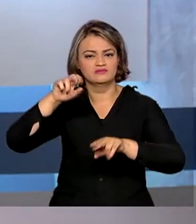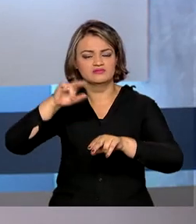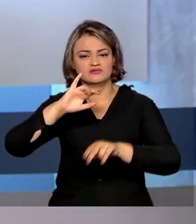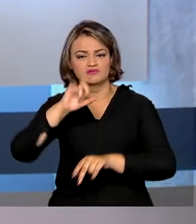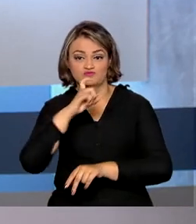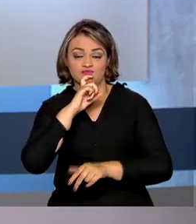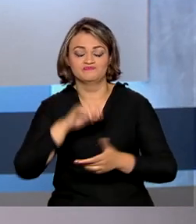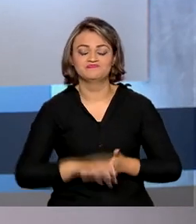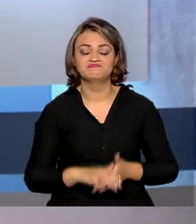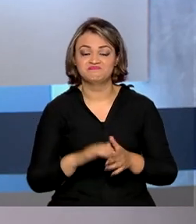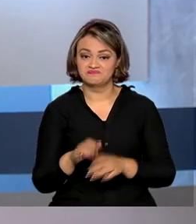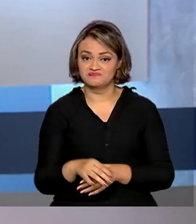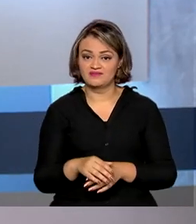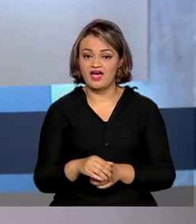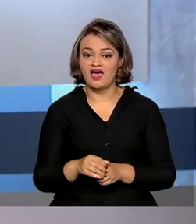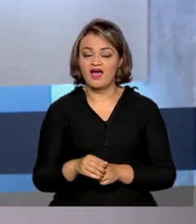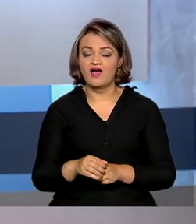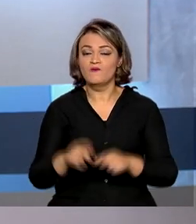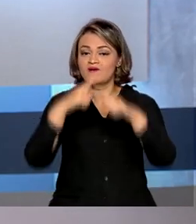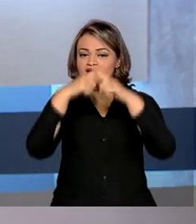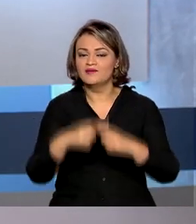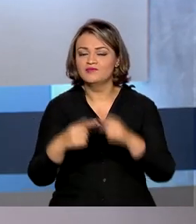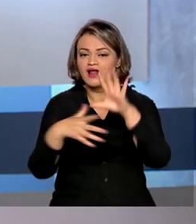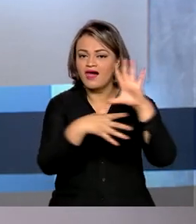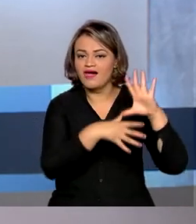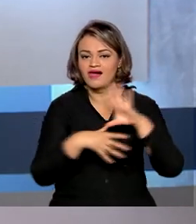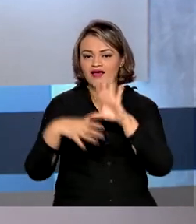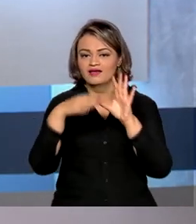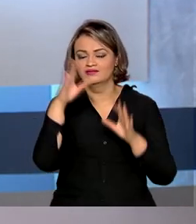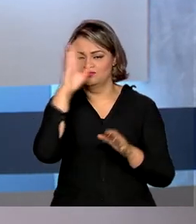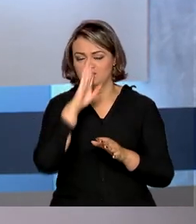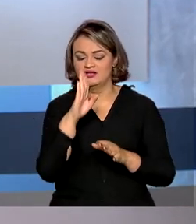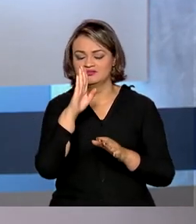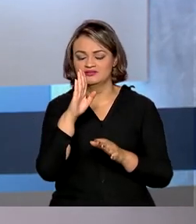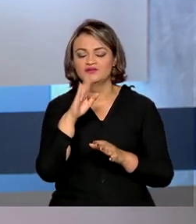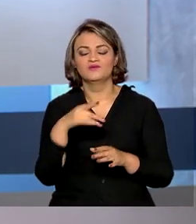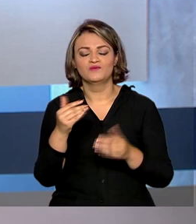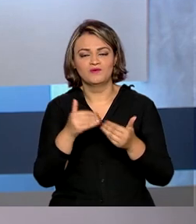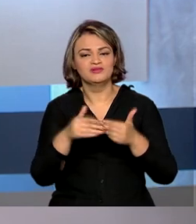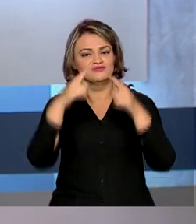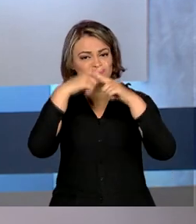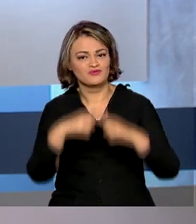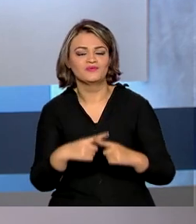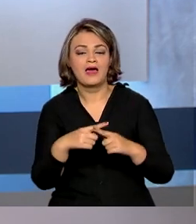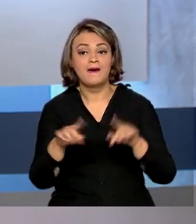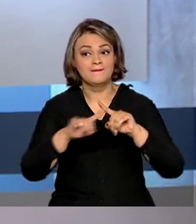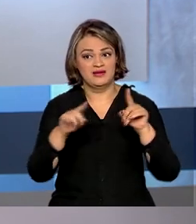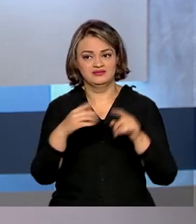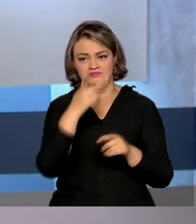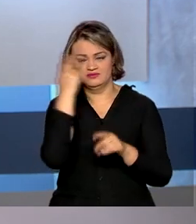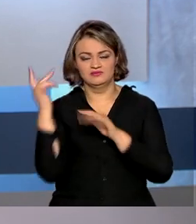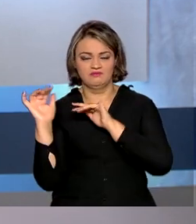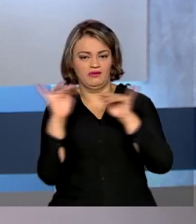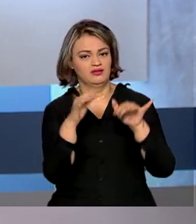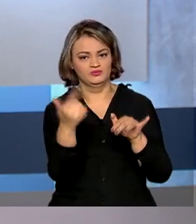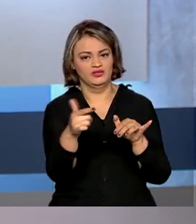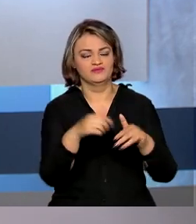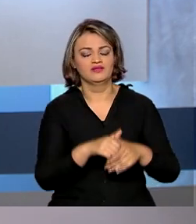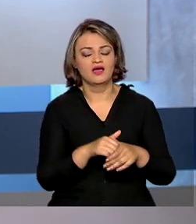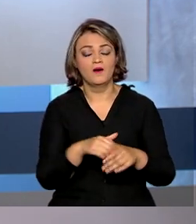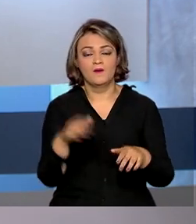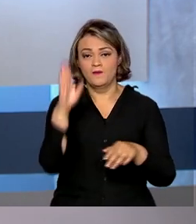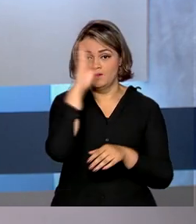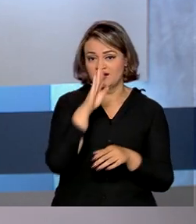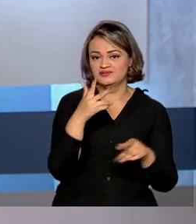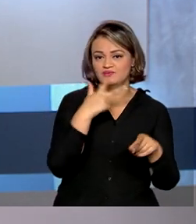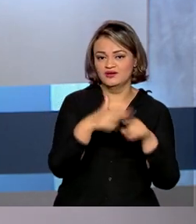A Copa América começou neste domingo no Brasil sem a presença do público no estádio. A seleção brasileira estreou com vitória de 3 a 0